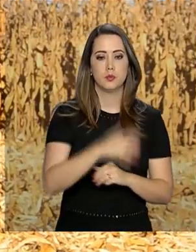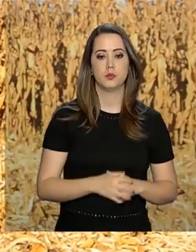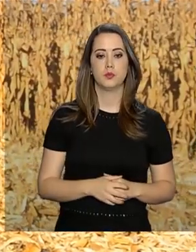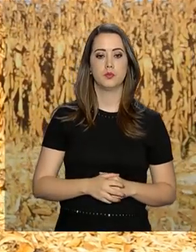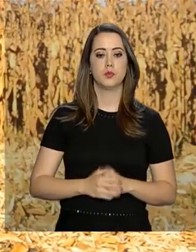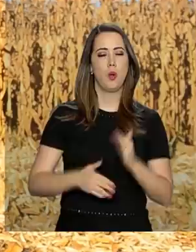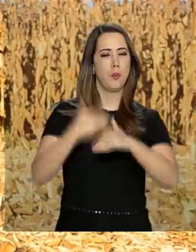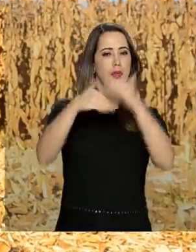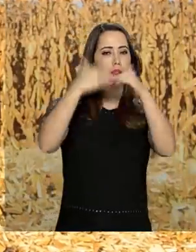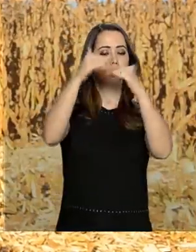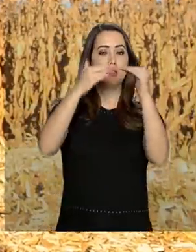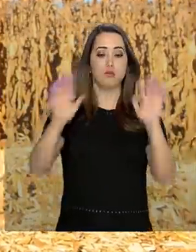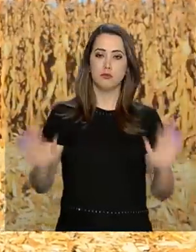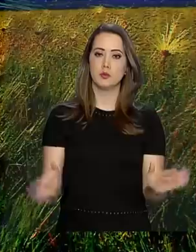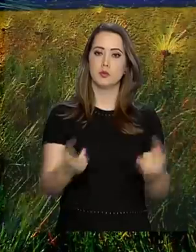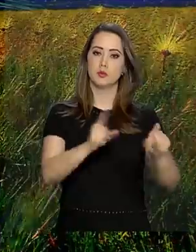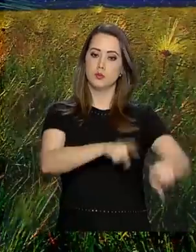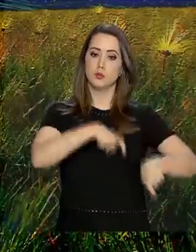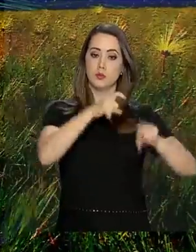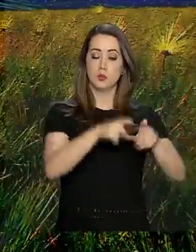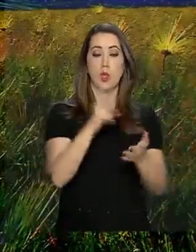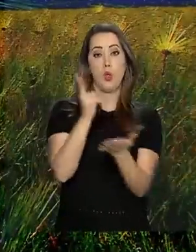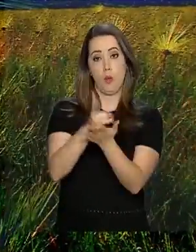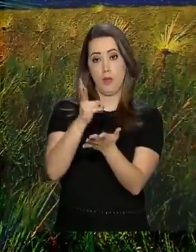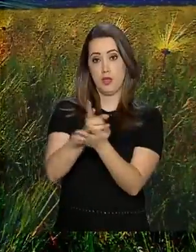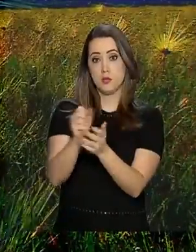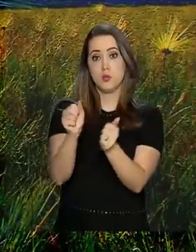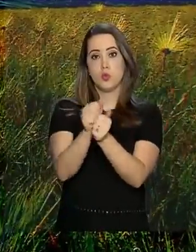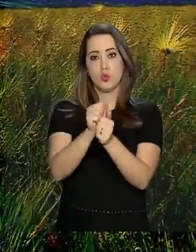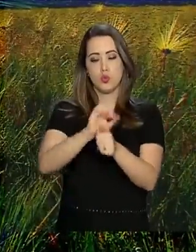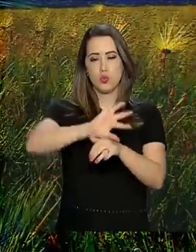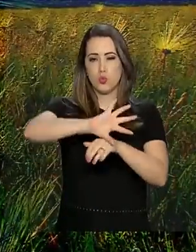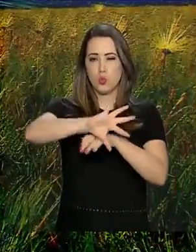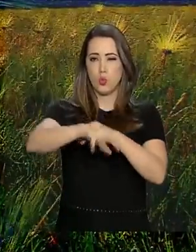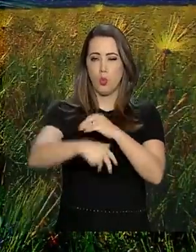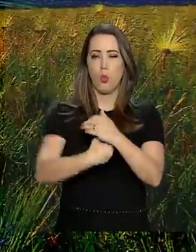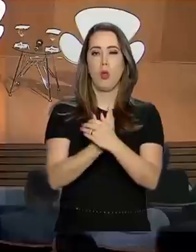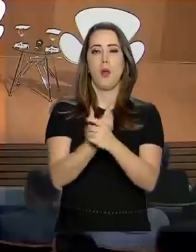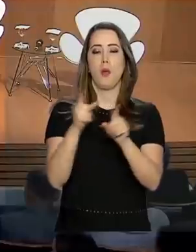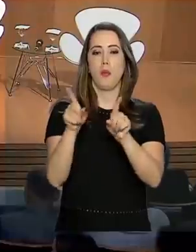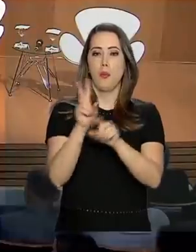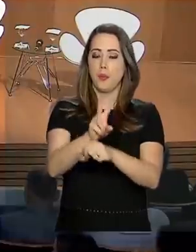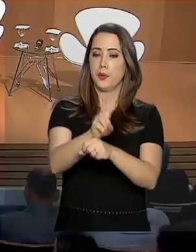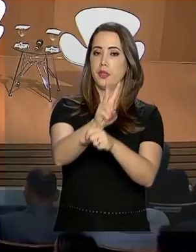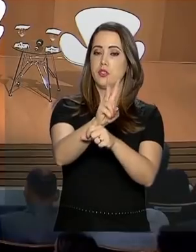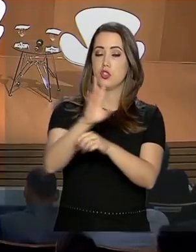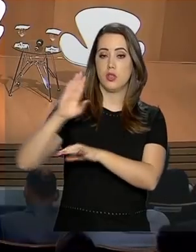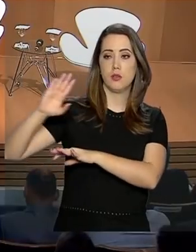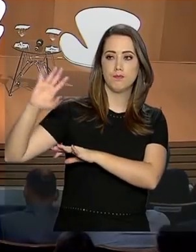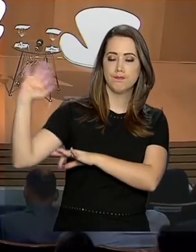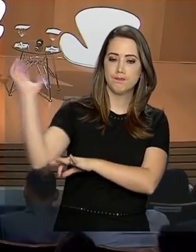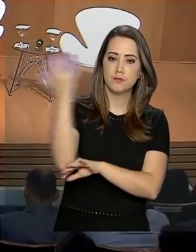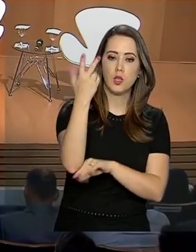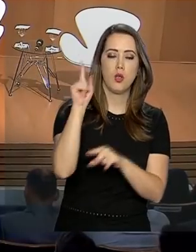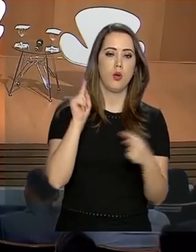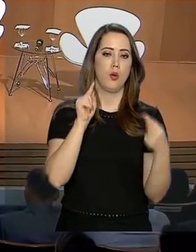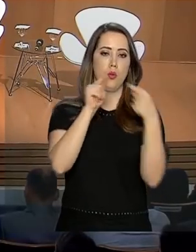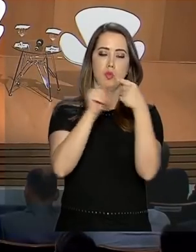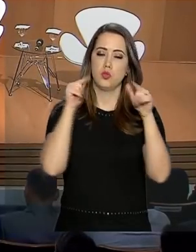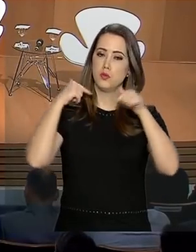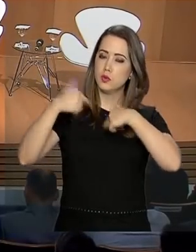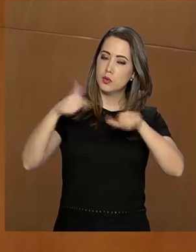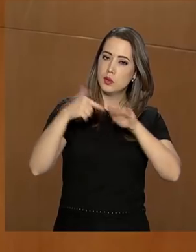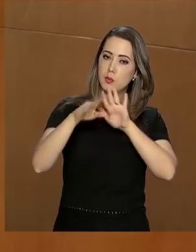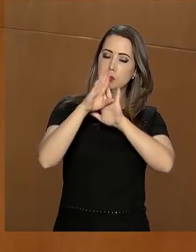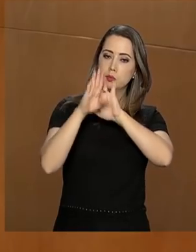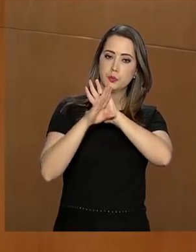Aumentar a produção agrícola e, ao mesmo tempo, proteger a natureza. Esse é o objetivo do projeto Paisagens